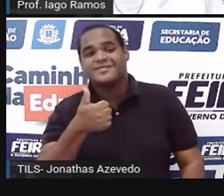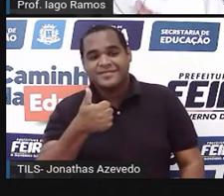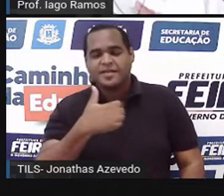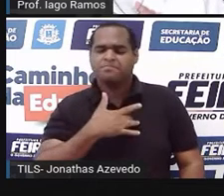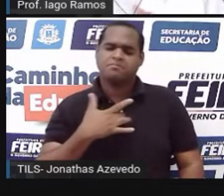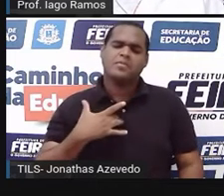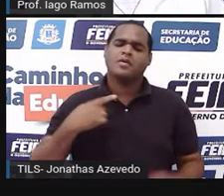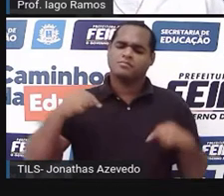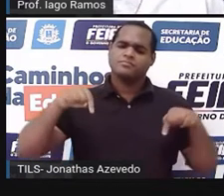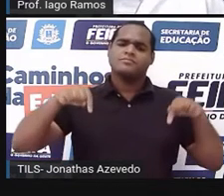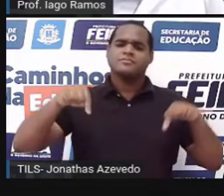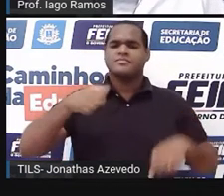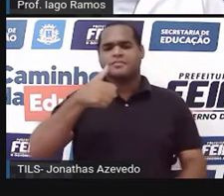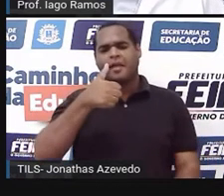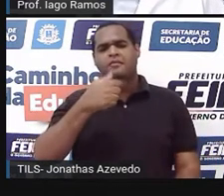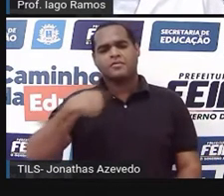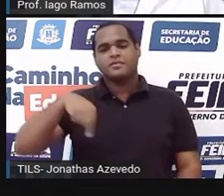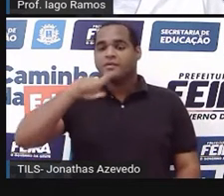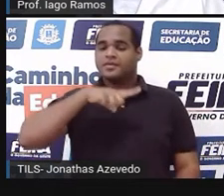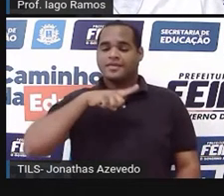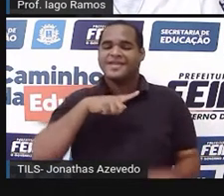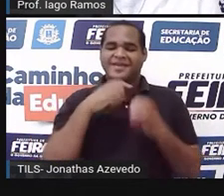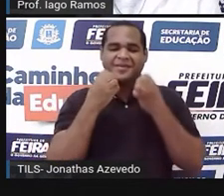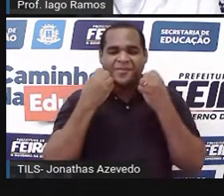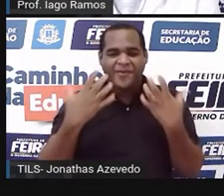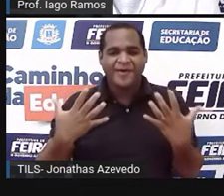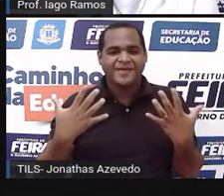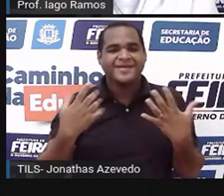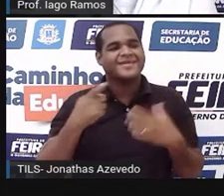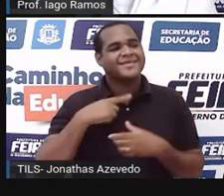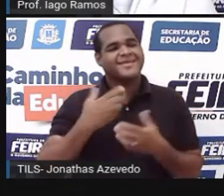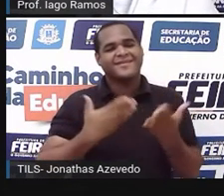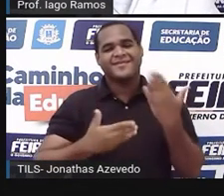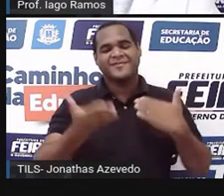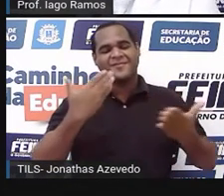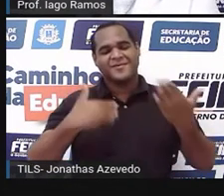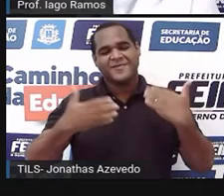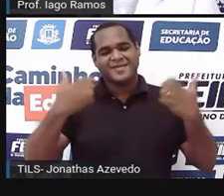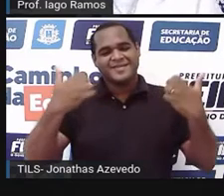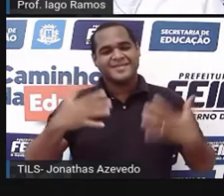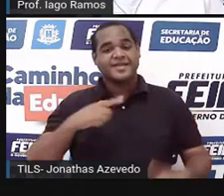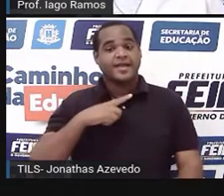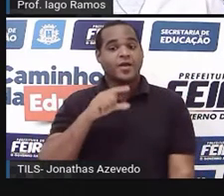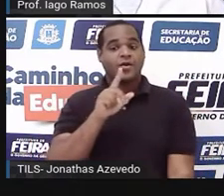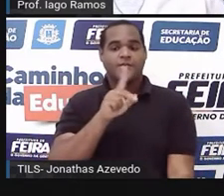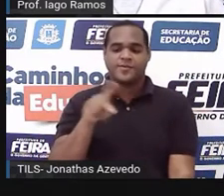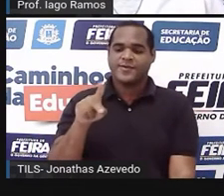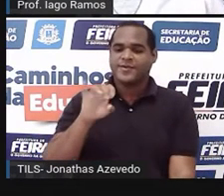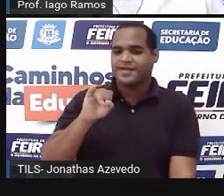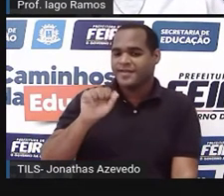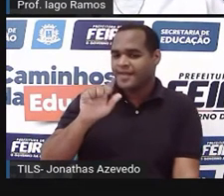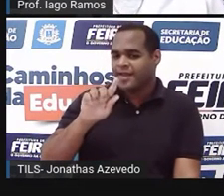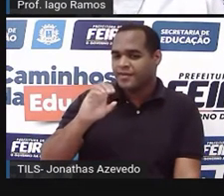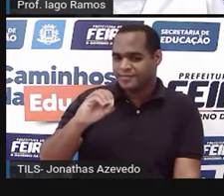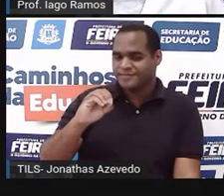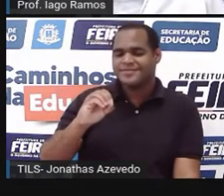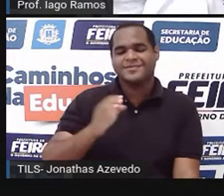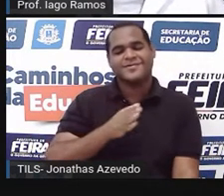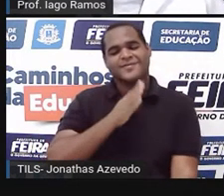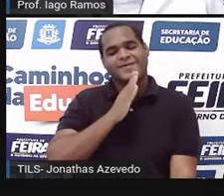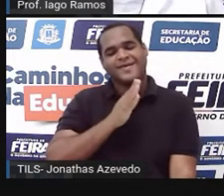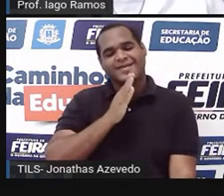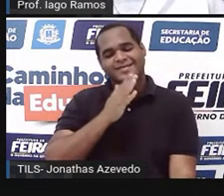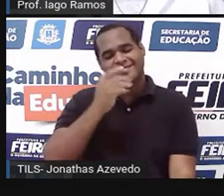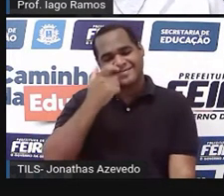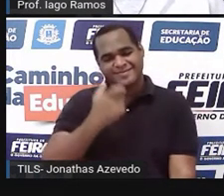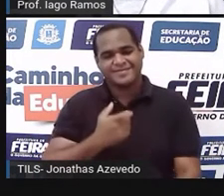bem comigo? Tudo bem conosco? Vamos que vamos! Eu sou o professor Iago Ramos, eu sei que você já